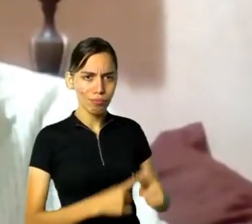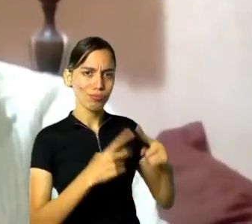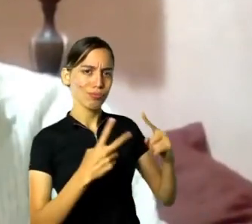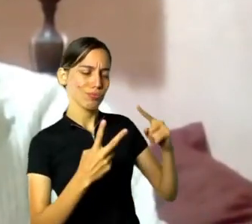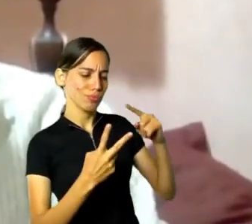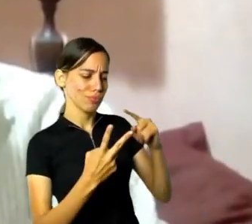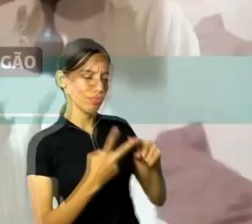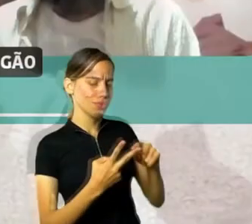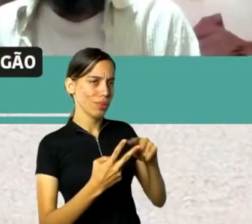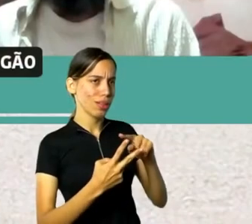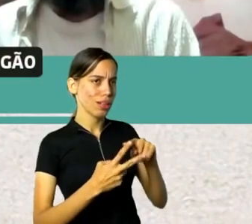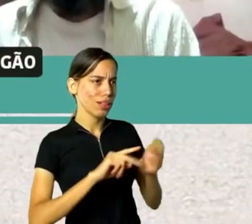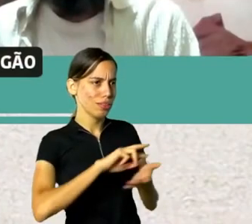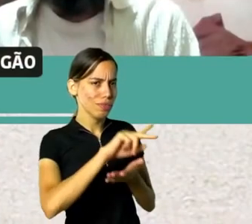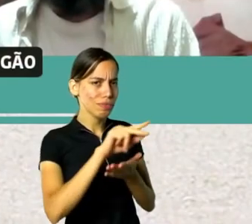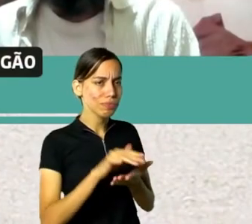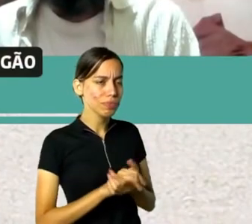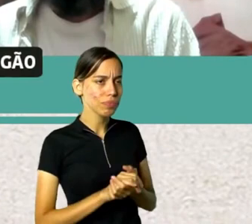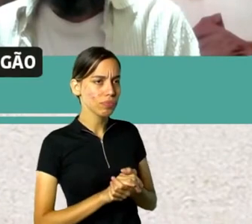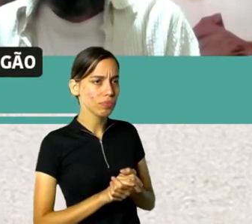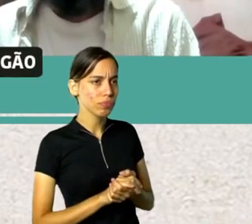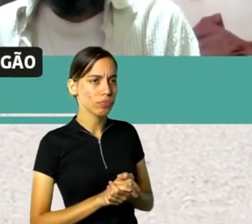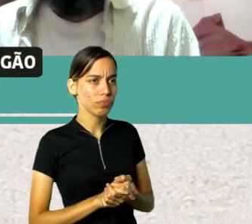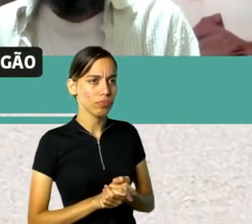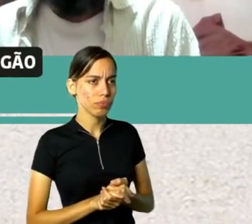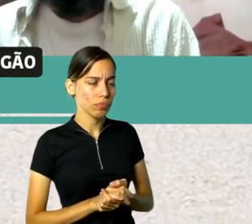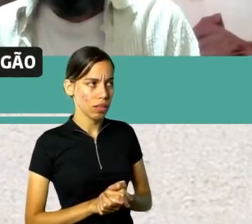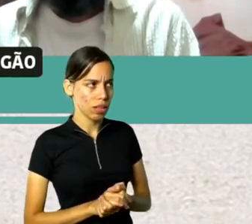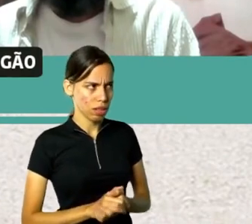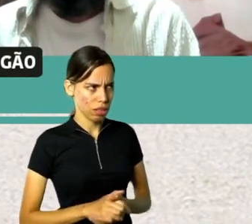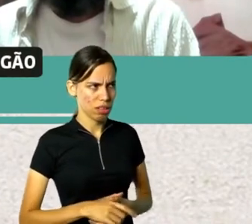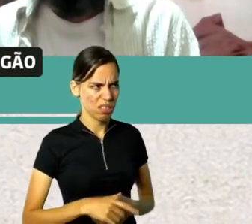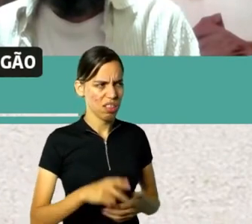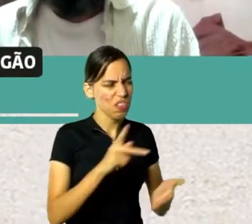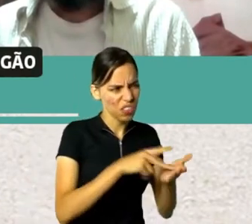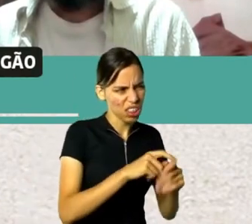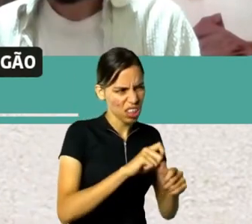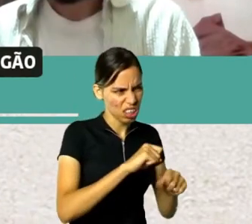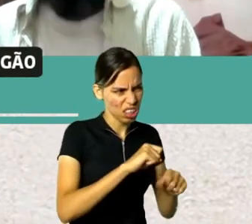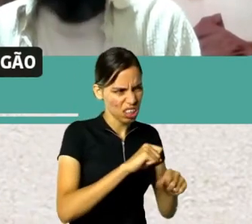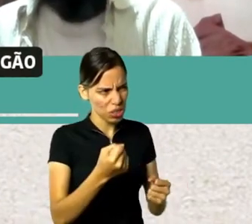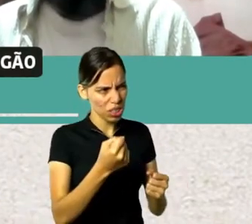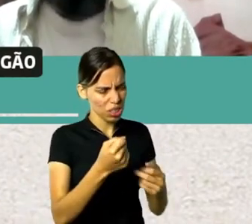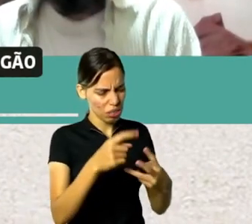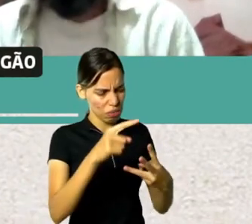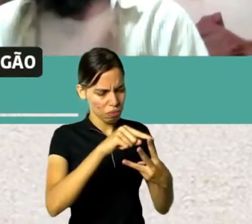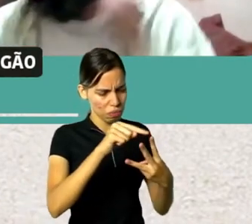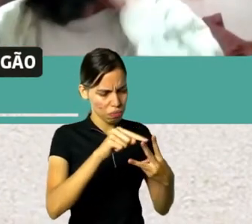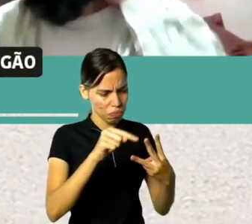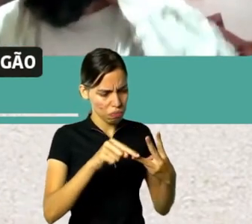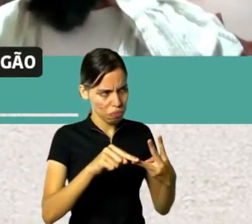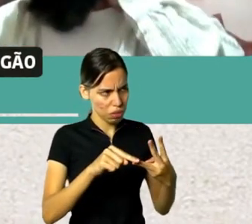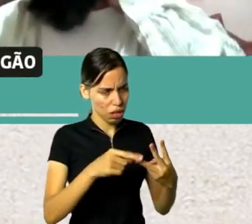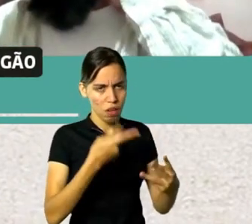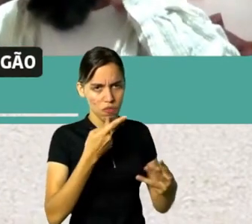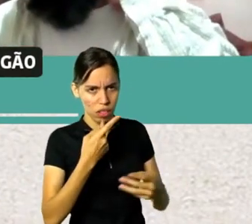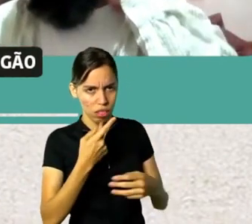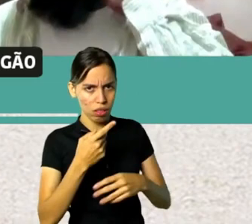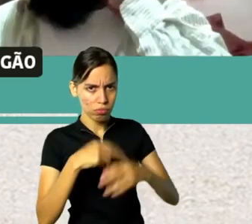é impossível você falar ali do viador de Santa Tereza sem citar essas três coisas que você falou aí, né? Exatamente.